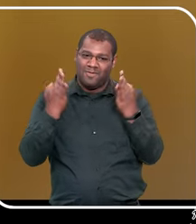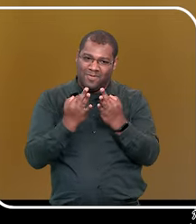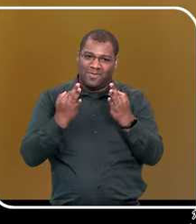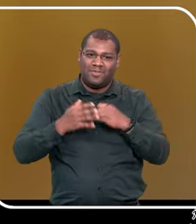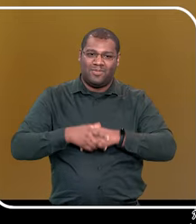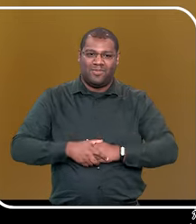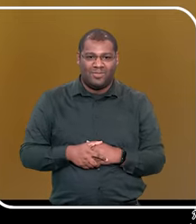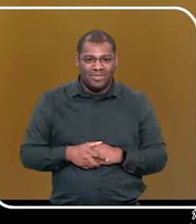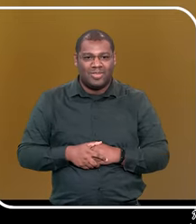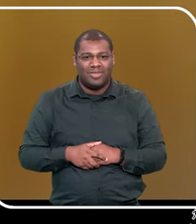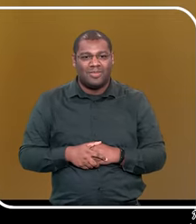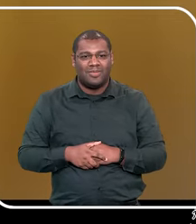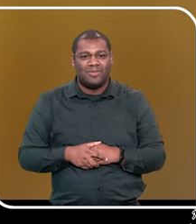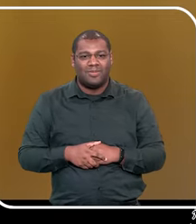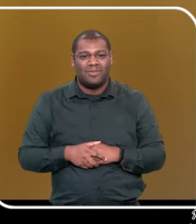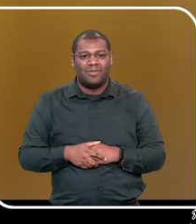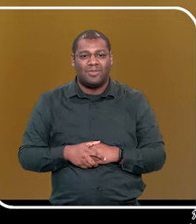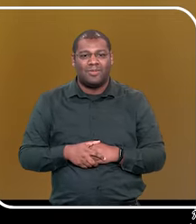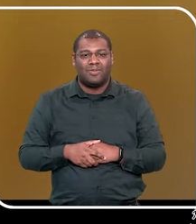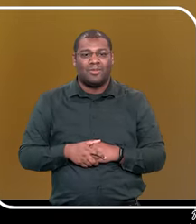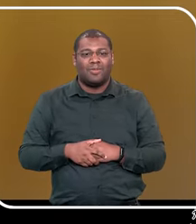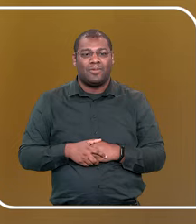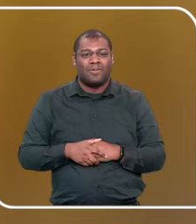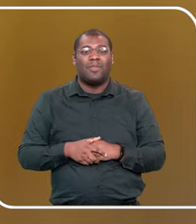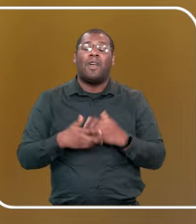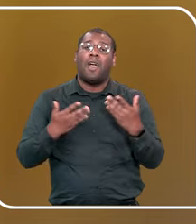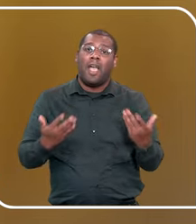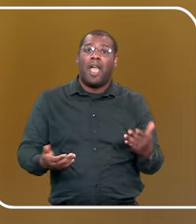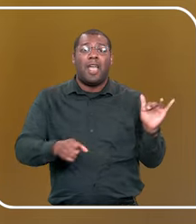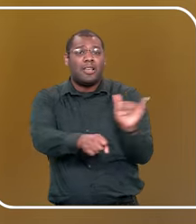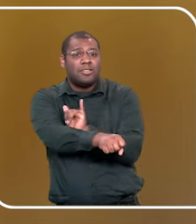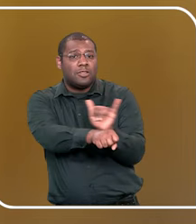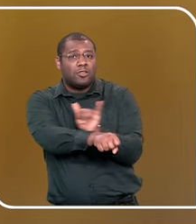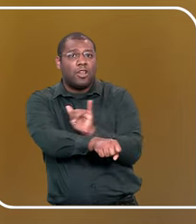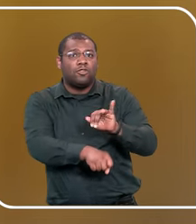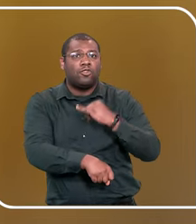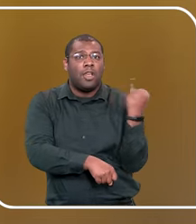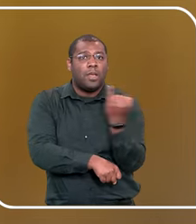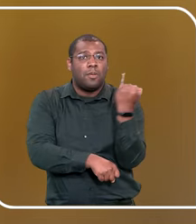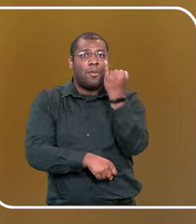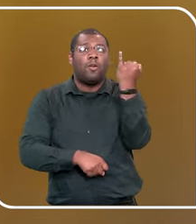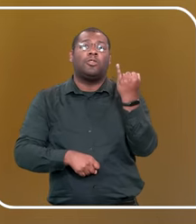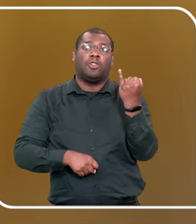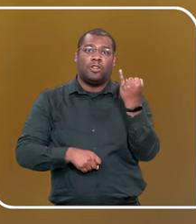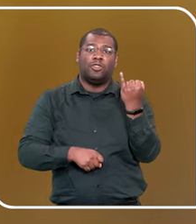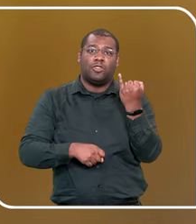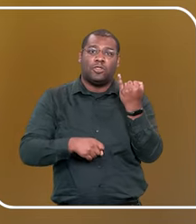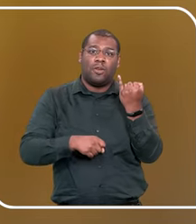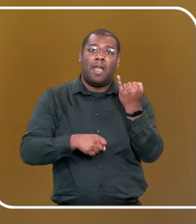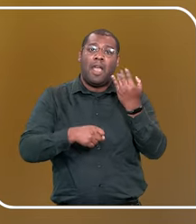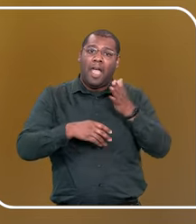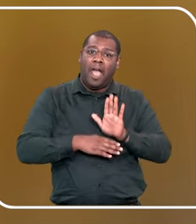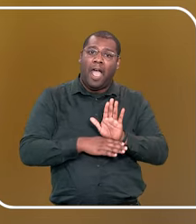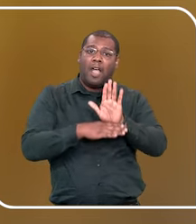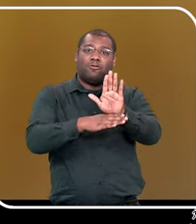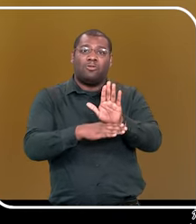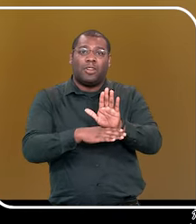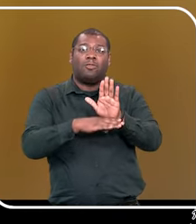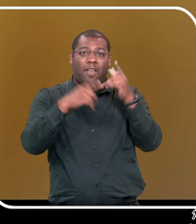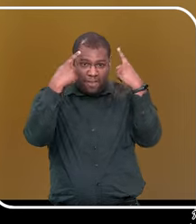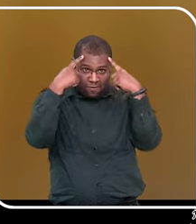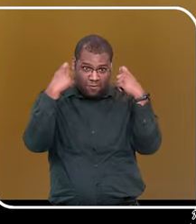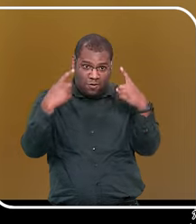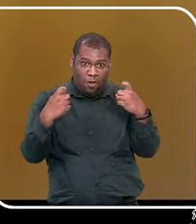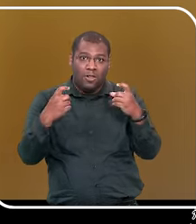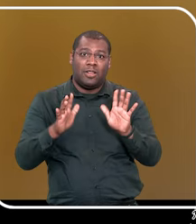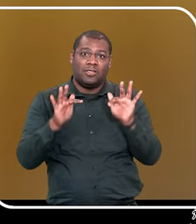penúltima pelas previsões, essa ação que tem sido tão relevante no compartilhamento de práticas respeitosas e não violentas de